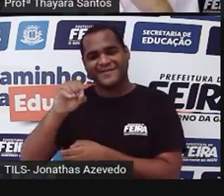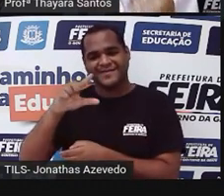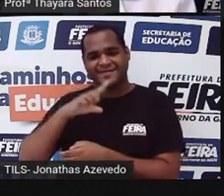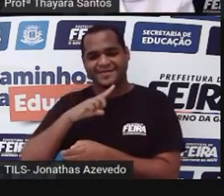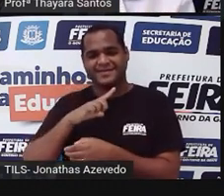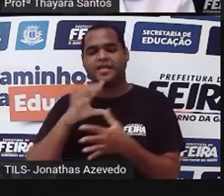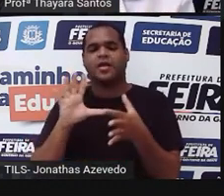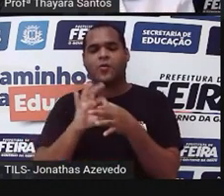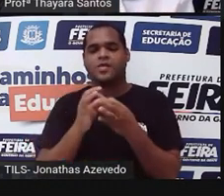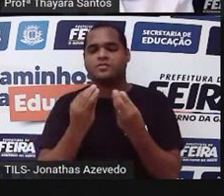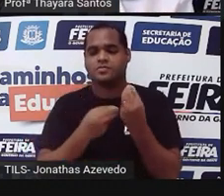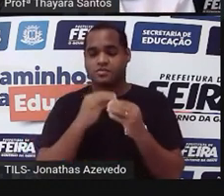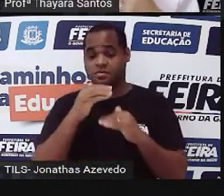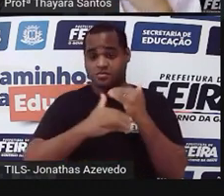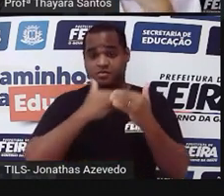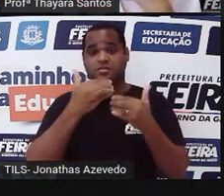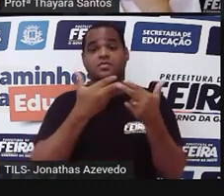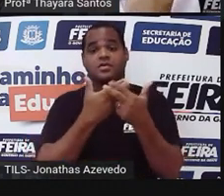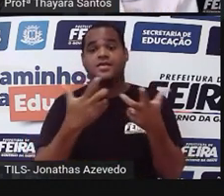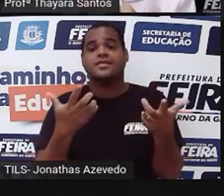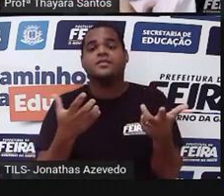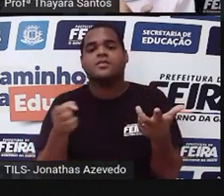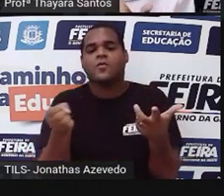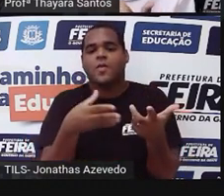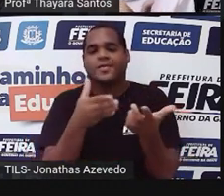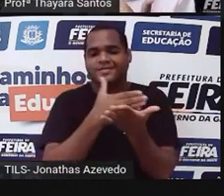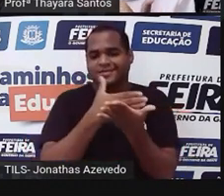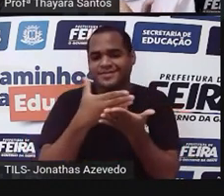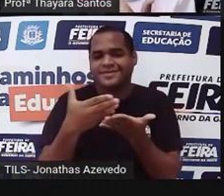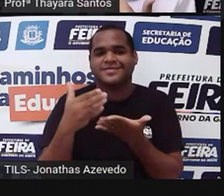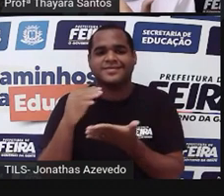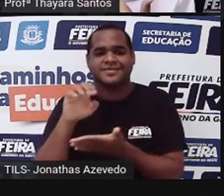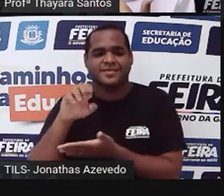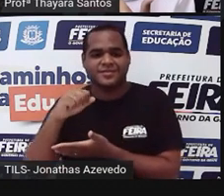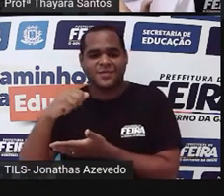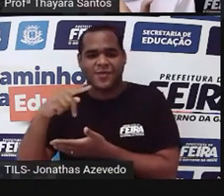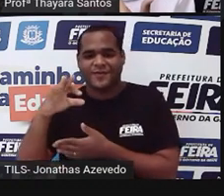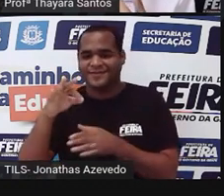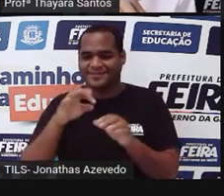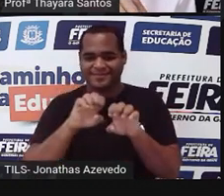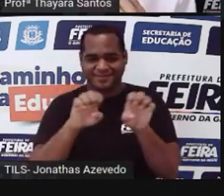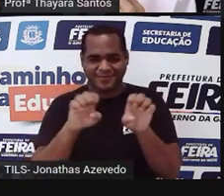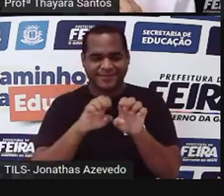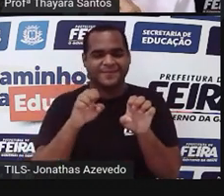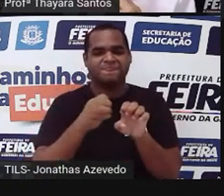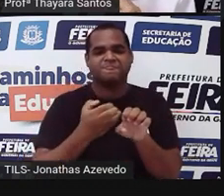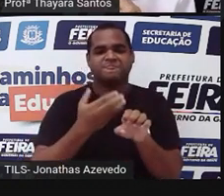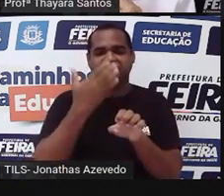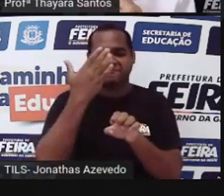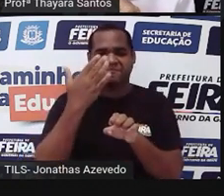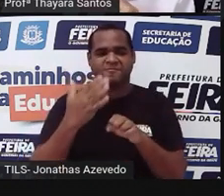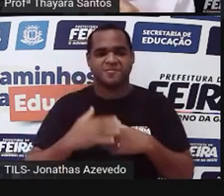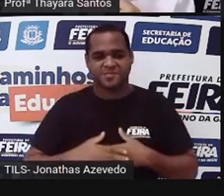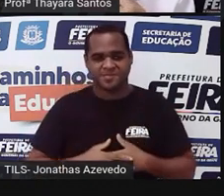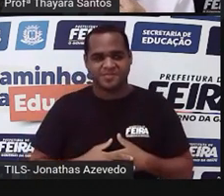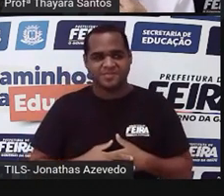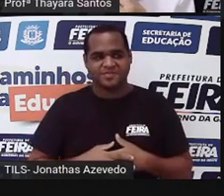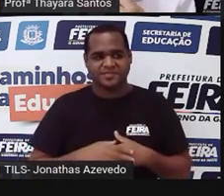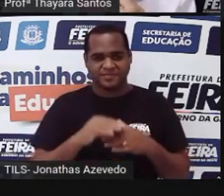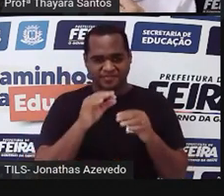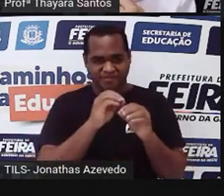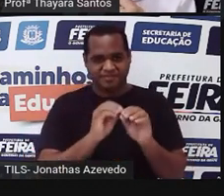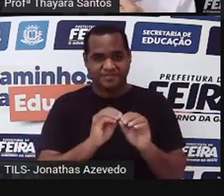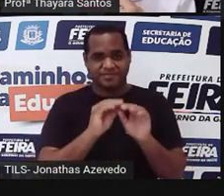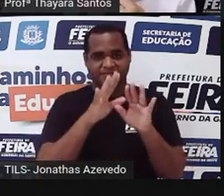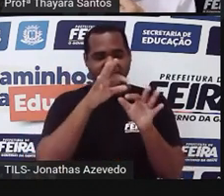zigoto continua se desenvolvendo e gera também um esporófito, que é essa estrutura aqui de cima. Esse esporófito vai desenvolver